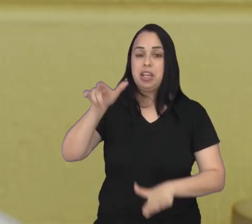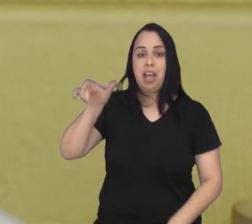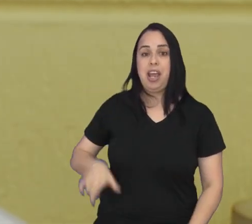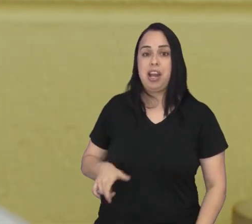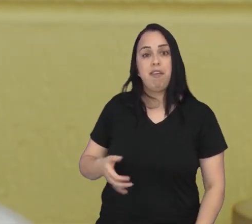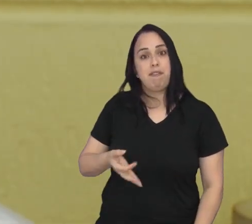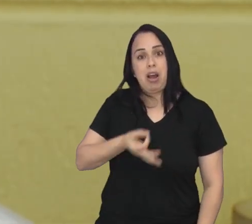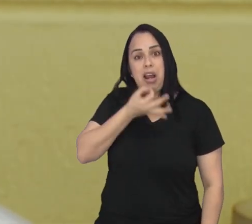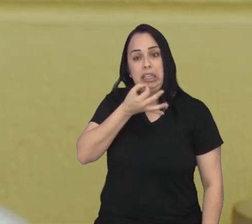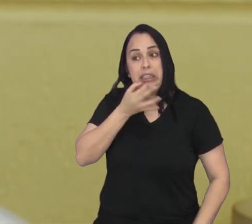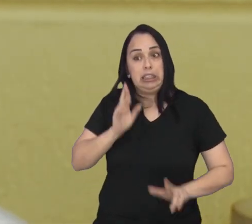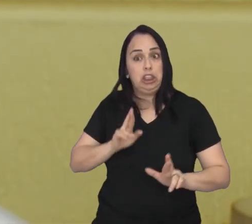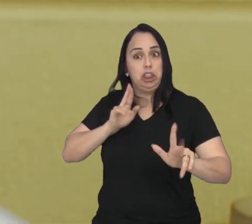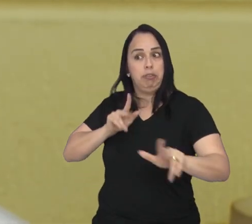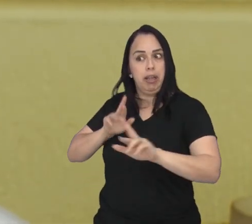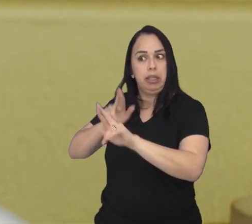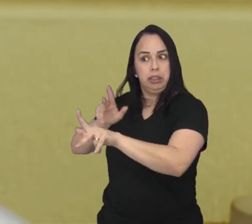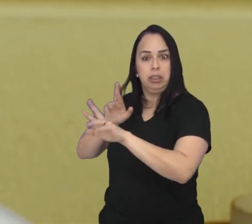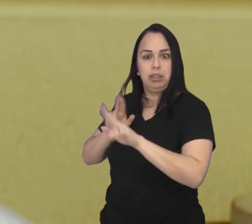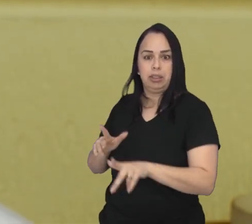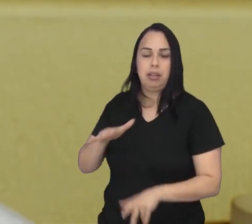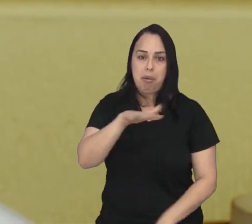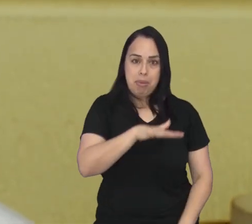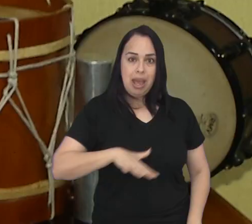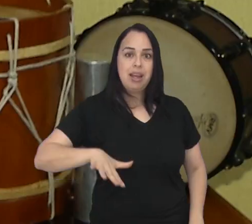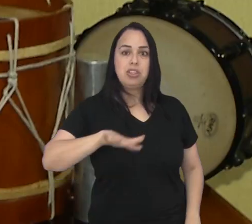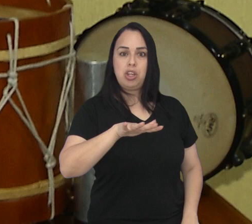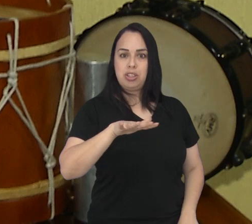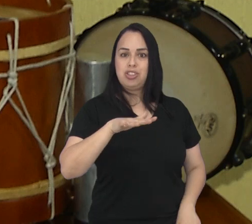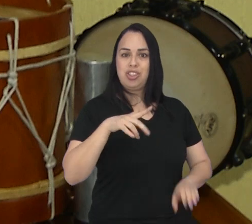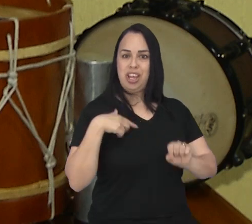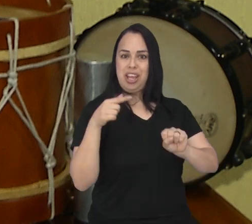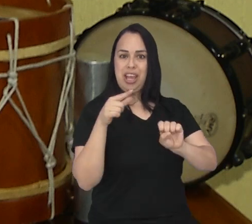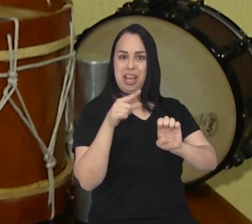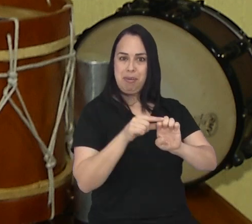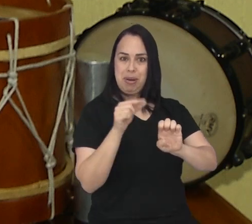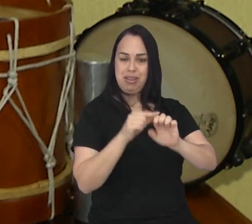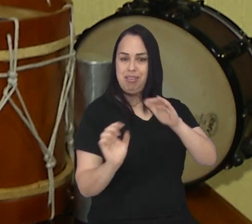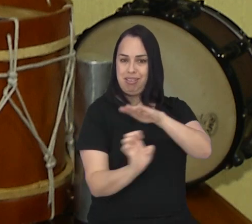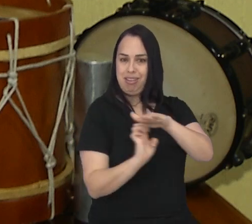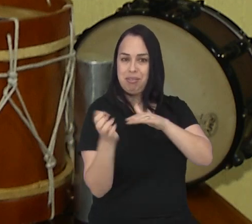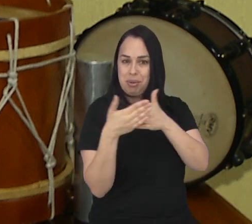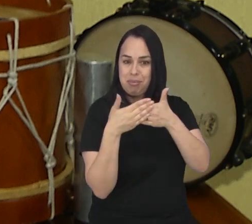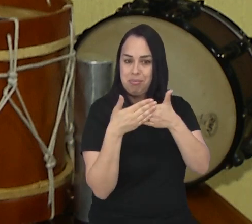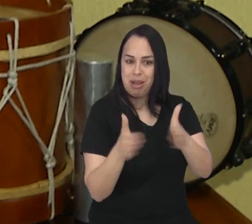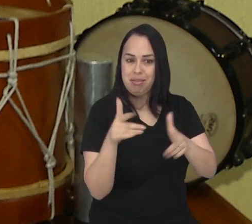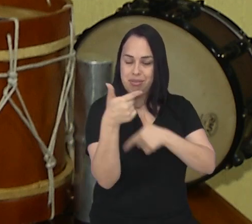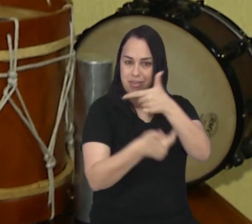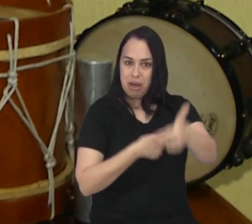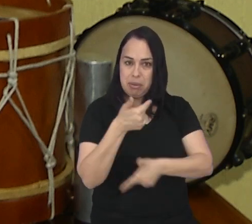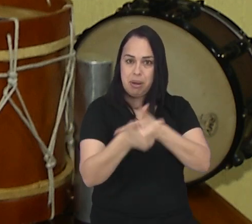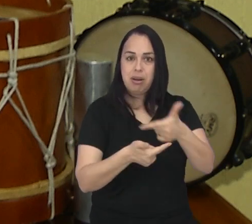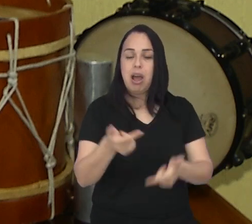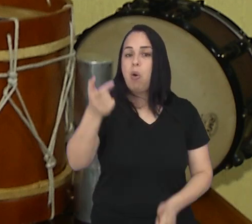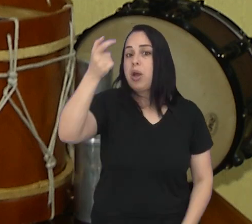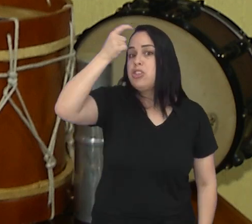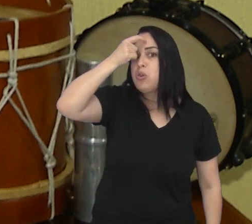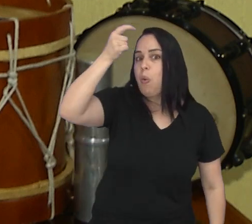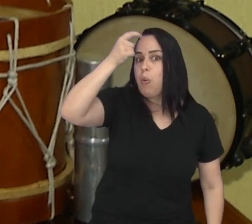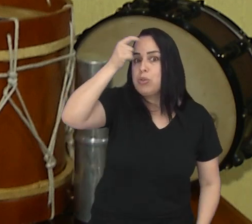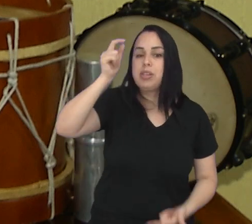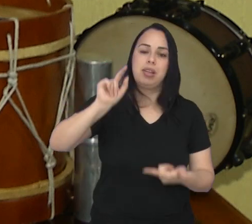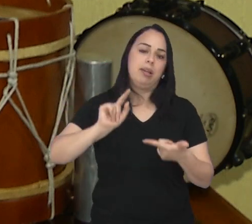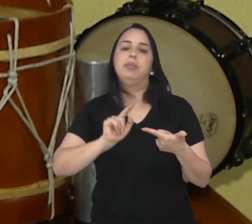atividade que ele considera um pouco diferente das demais. A minha área de empreendedorismo eu acho que é mais humana, mais essa